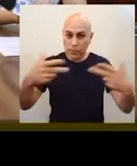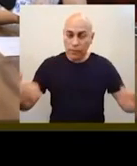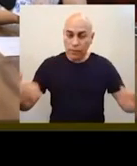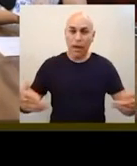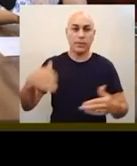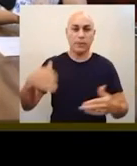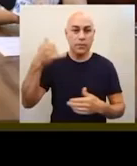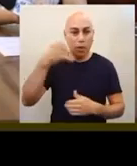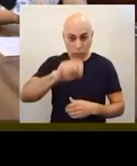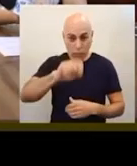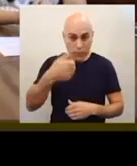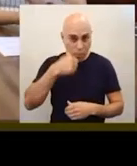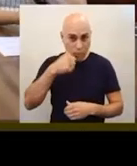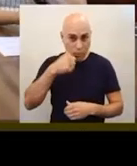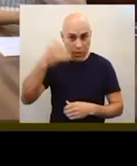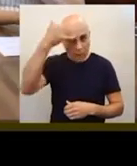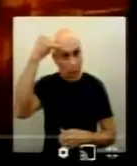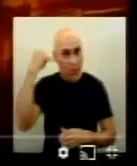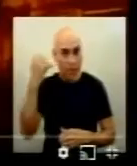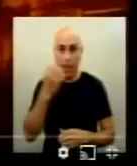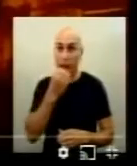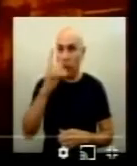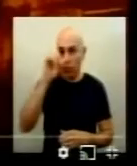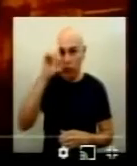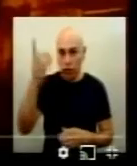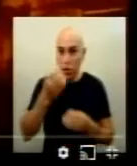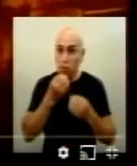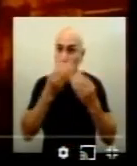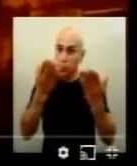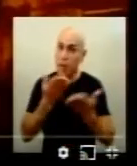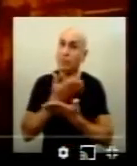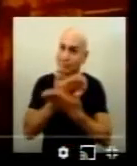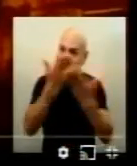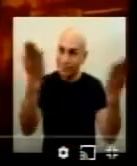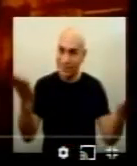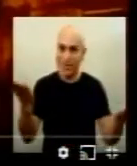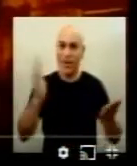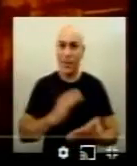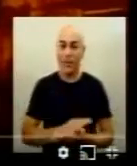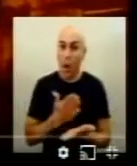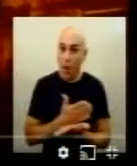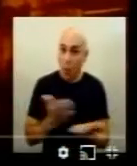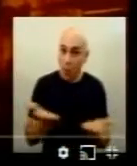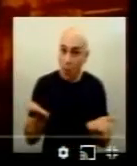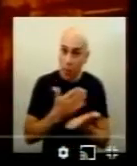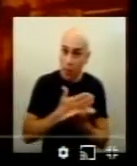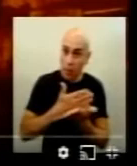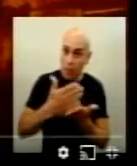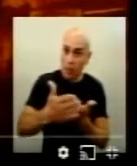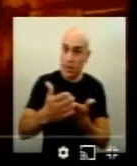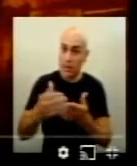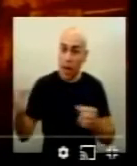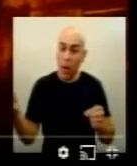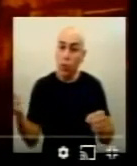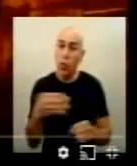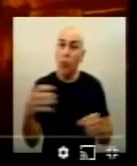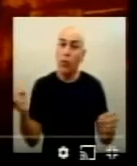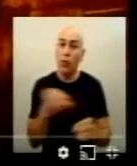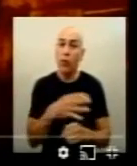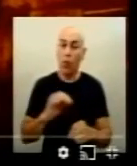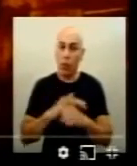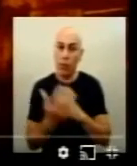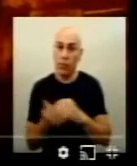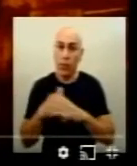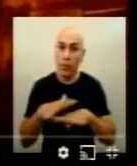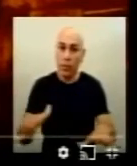Andréia Negri. Bom dia, Andréia. Bom dia, bom dia a todos. Então vamos iniciar a atualização sobre a situação epidemiológica